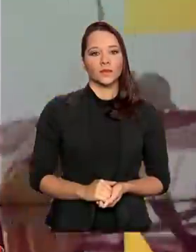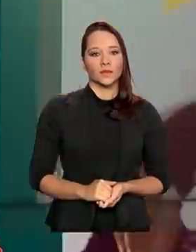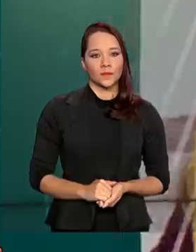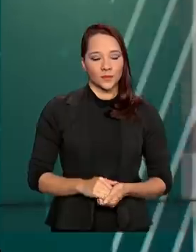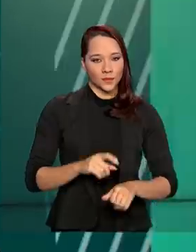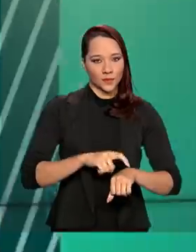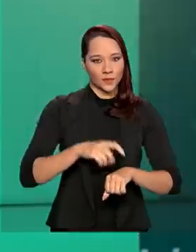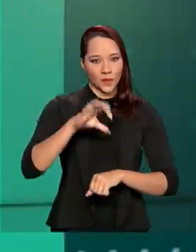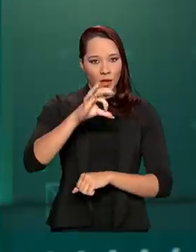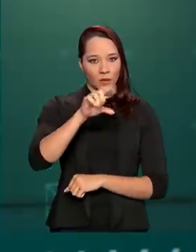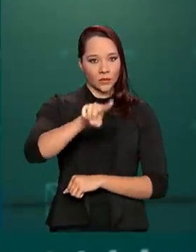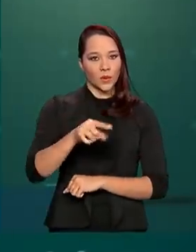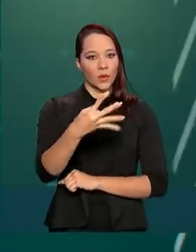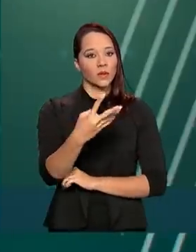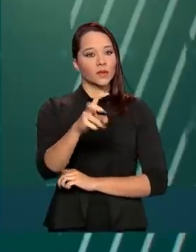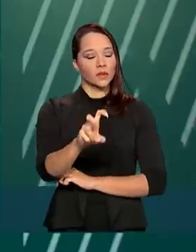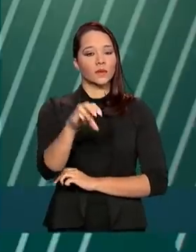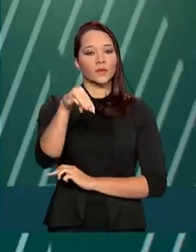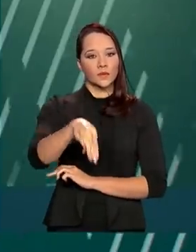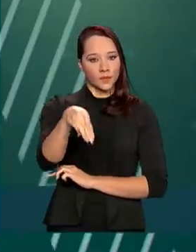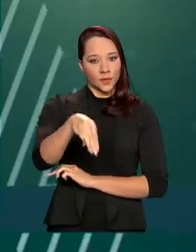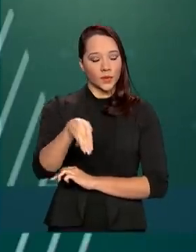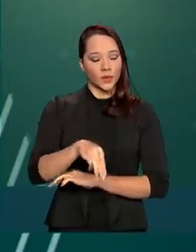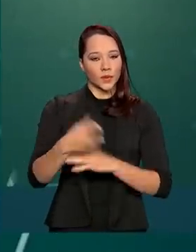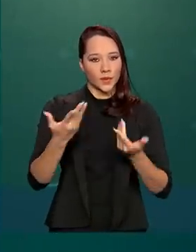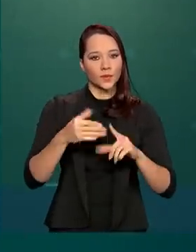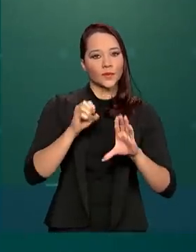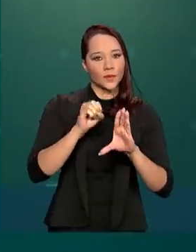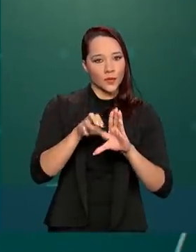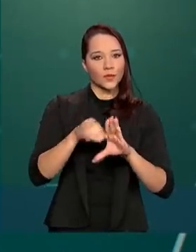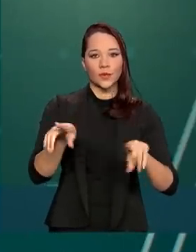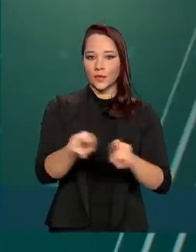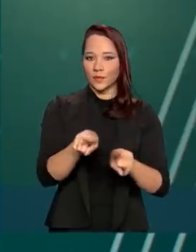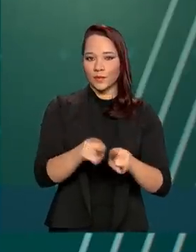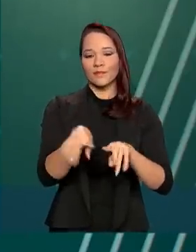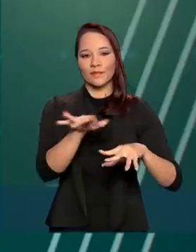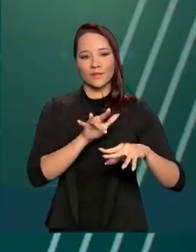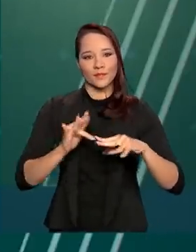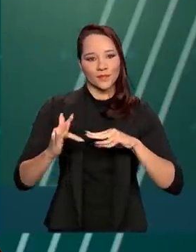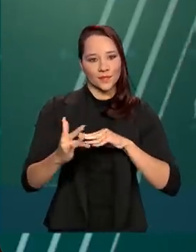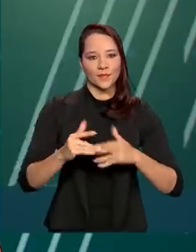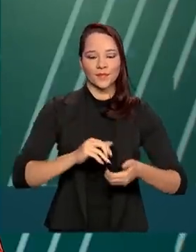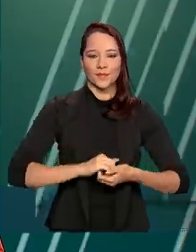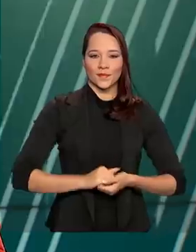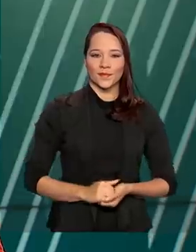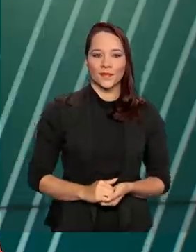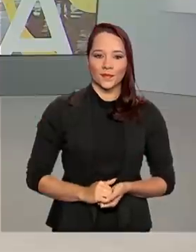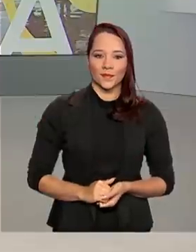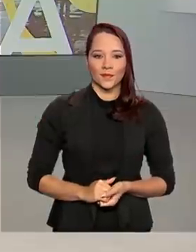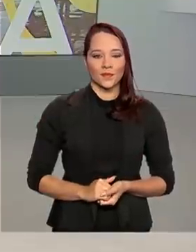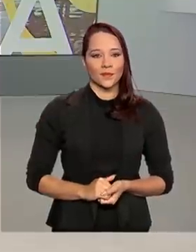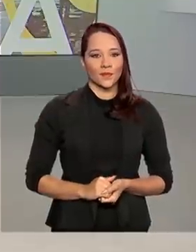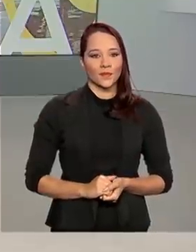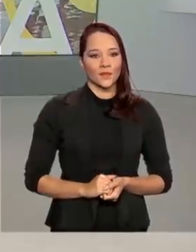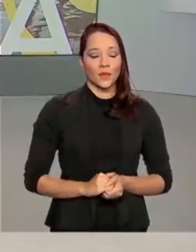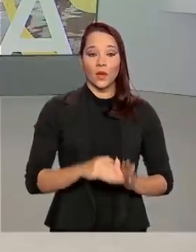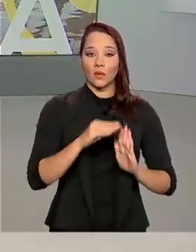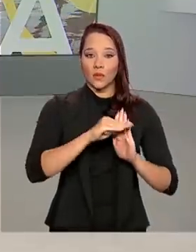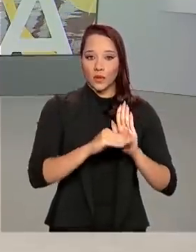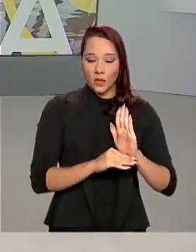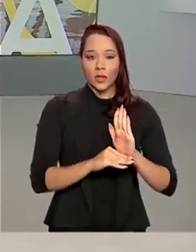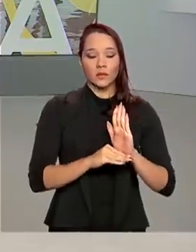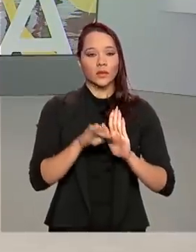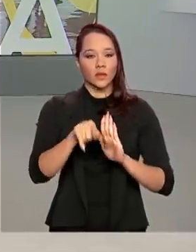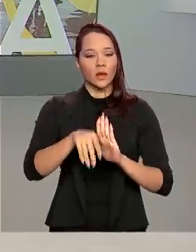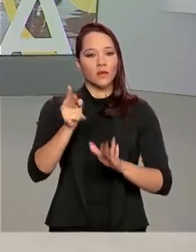São 9 horas e 45 minutos. Nós estamos ao vivo também pelas redes sociais. O programa